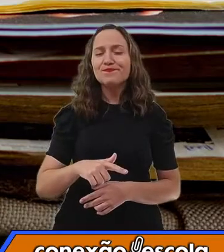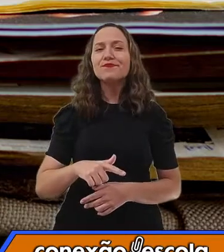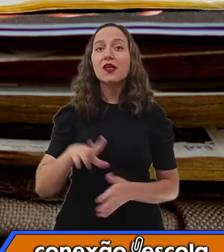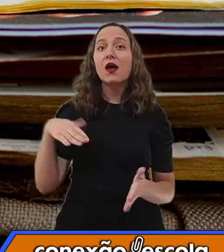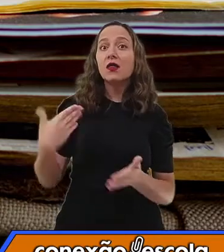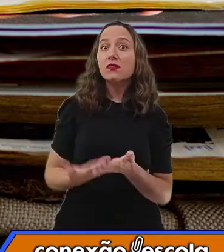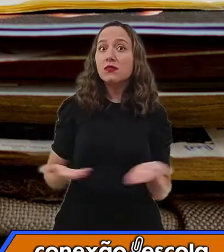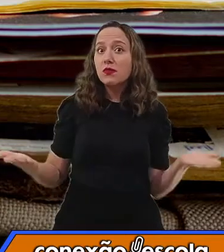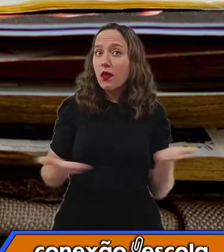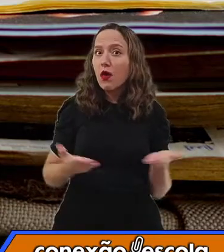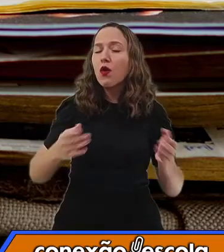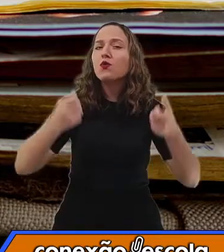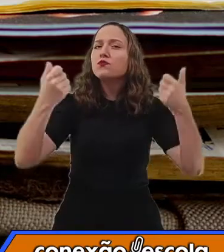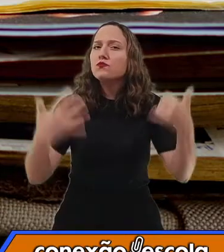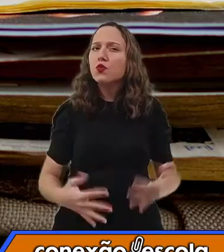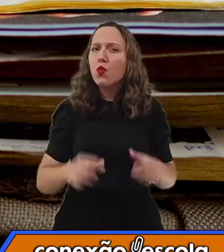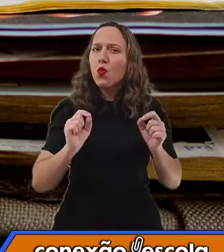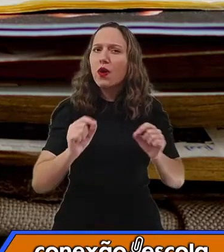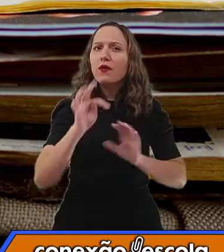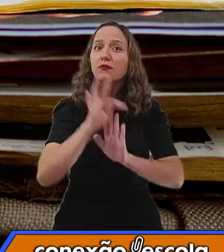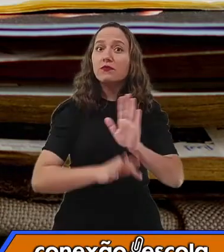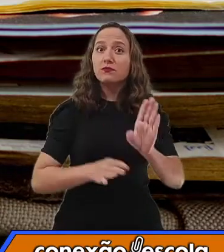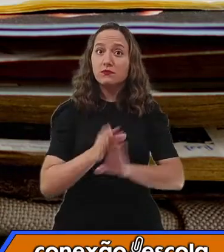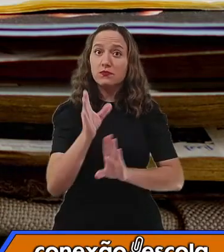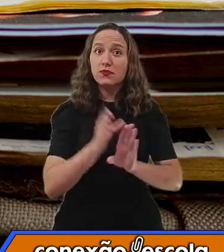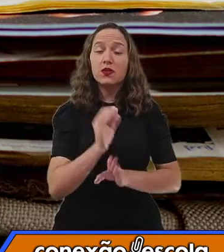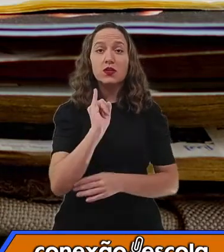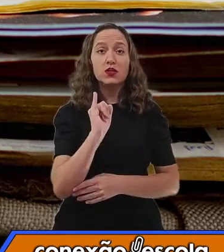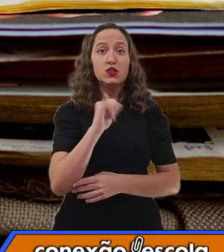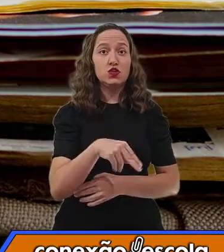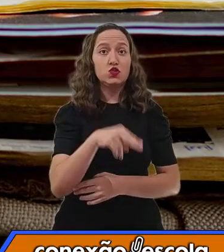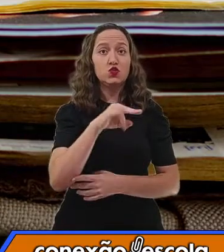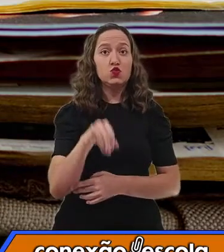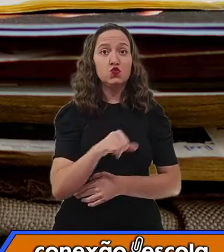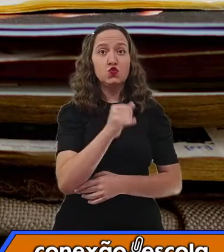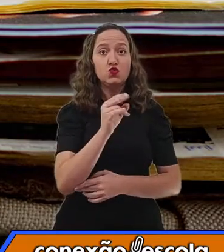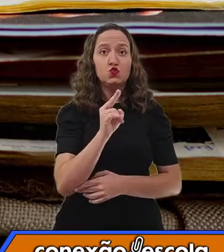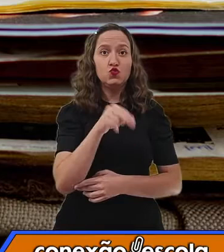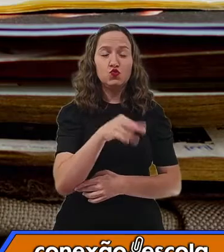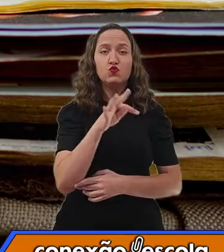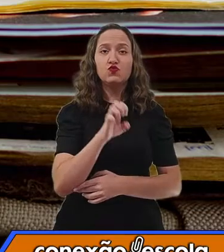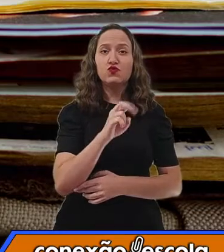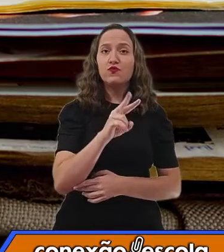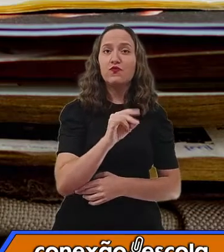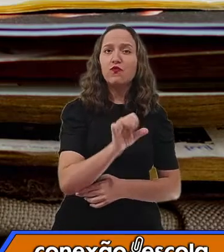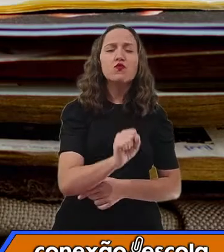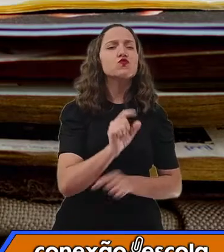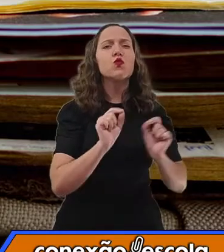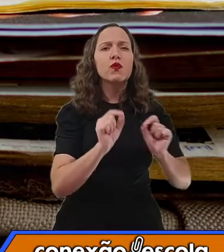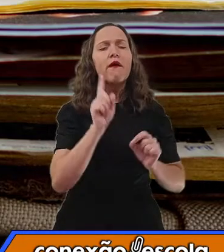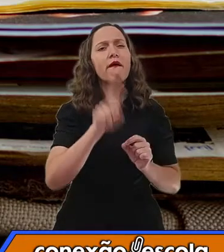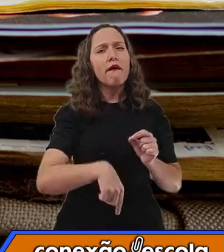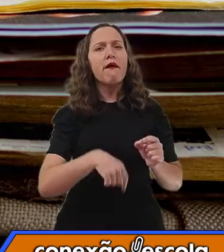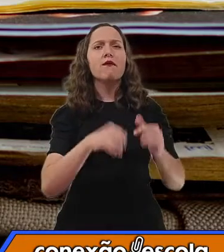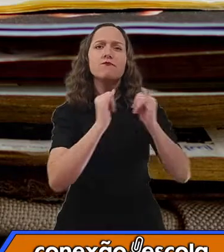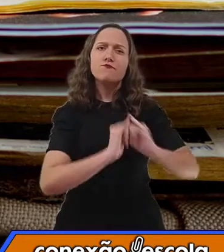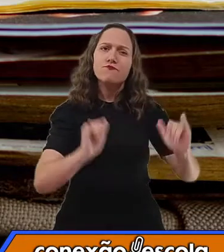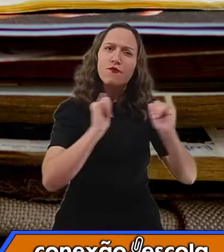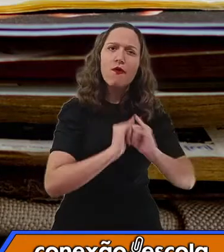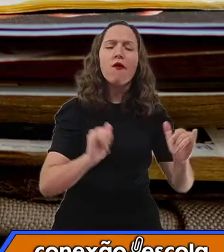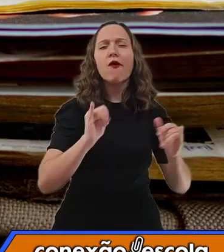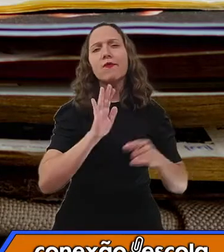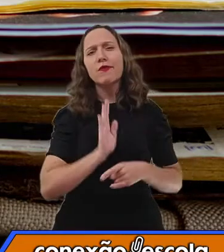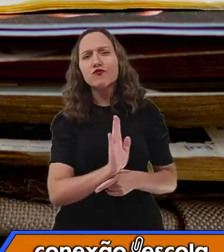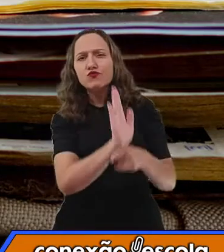agora nós vimos exemplos de textos instrucionais injuntivos, ou seja, textos que informam, ajudam,